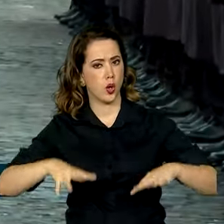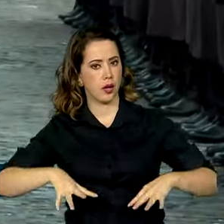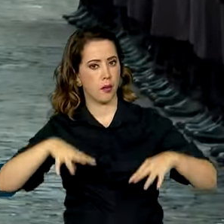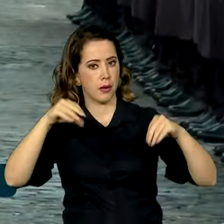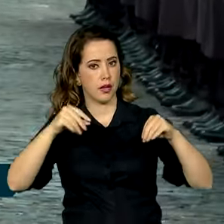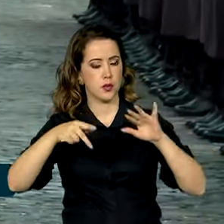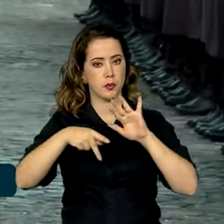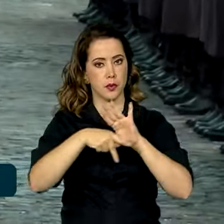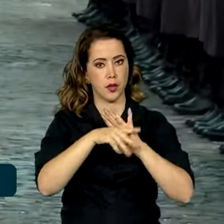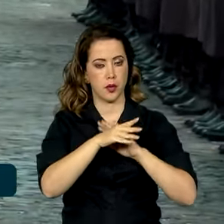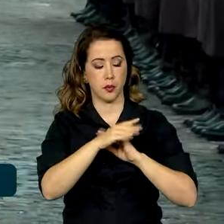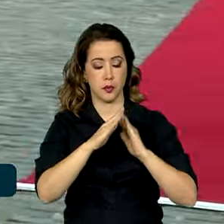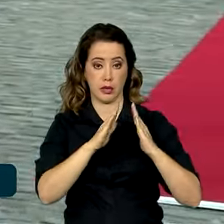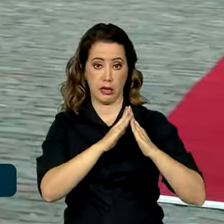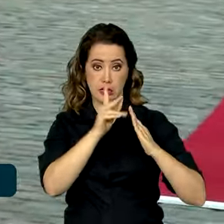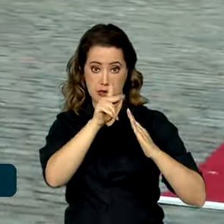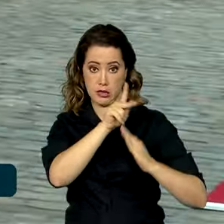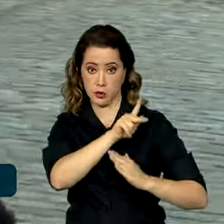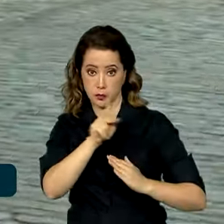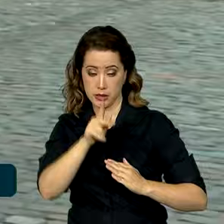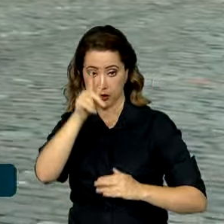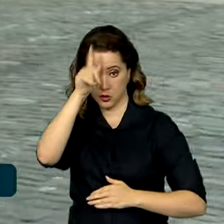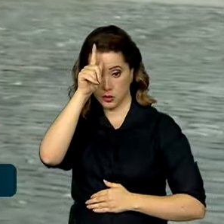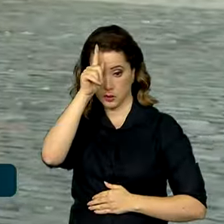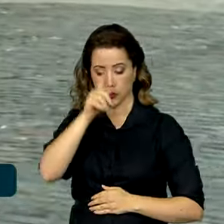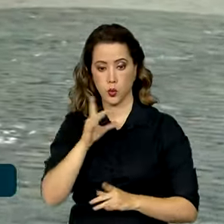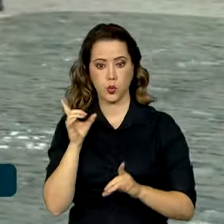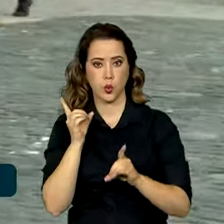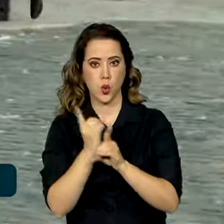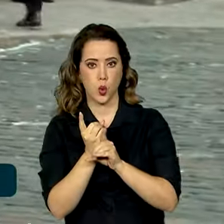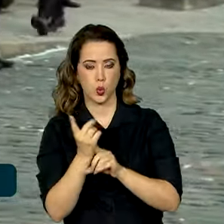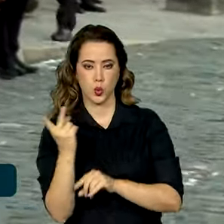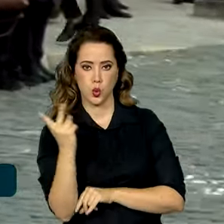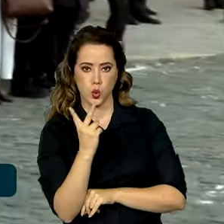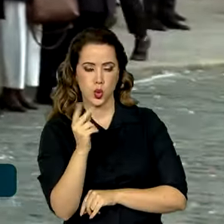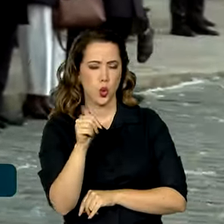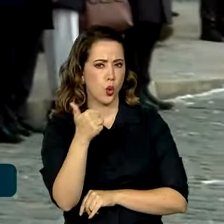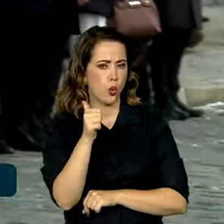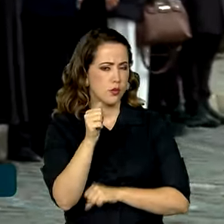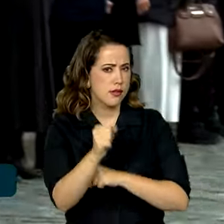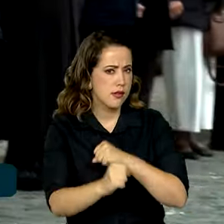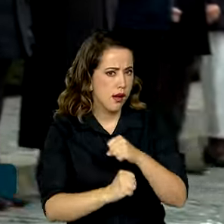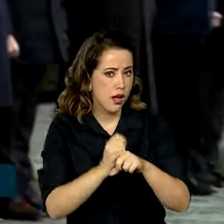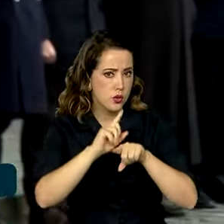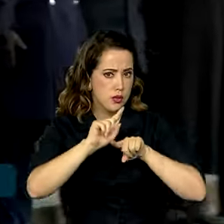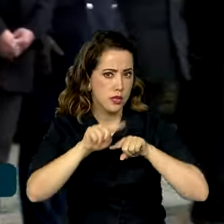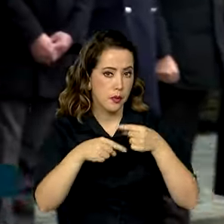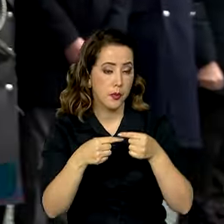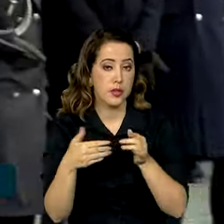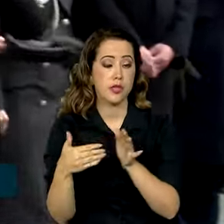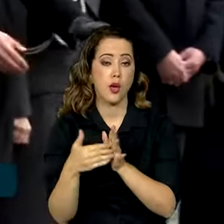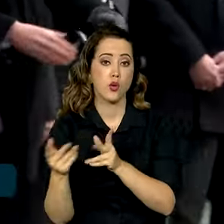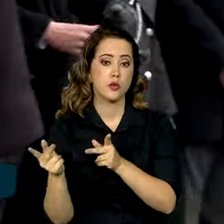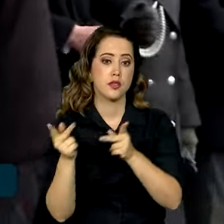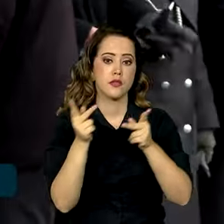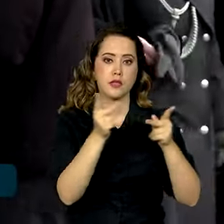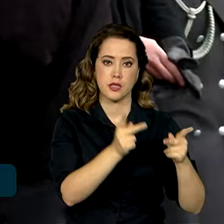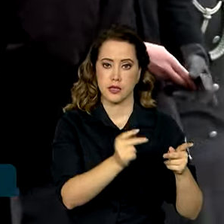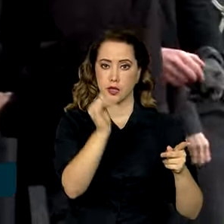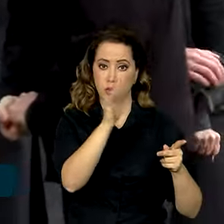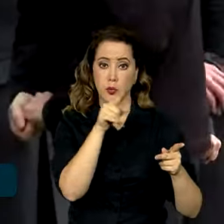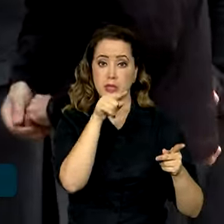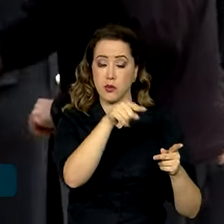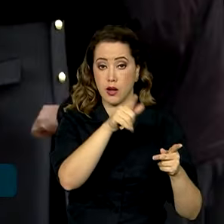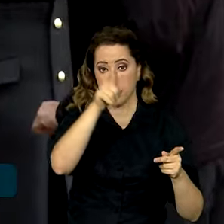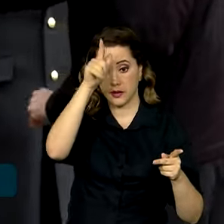residência oficial da presidência. O encontro dos líderes, 11 anos depois da última visita oficial de um presidente brasileiro